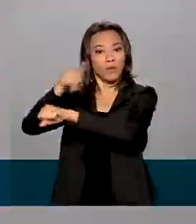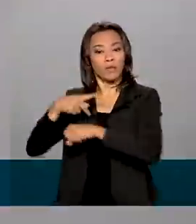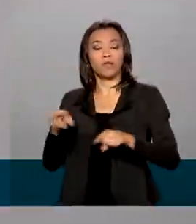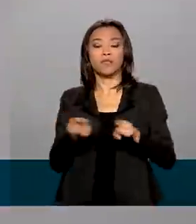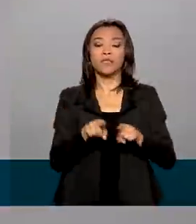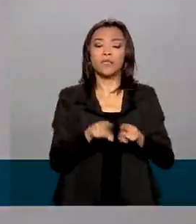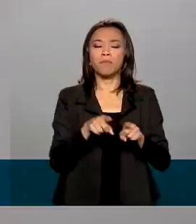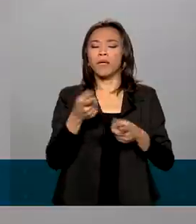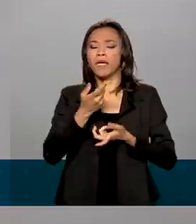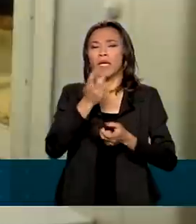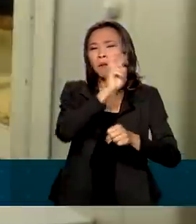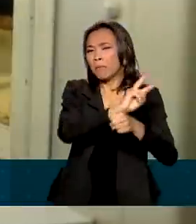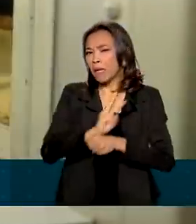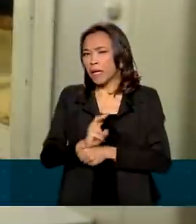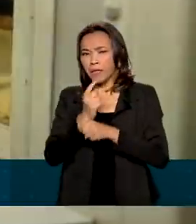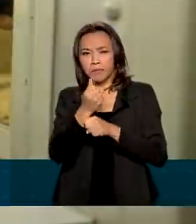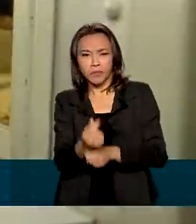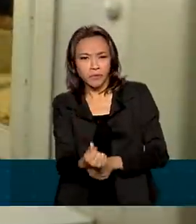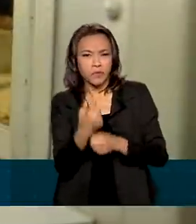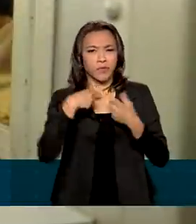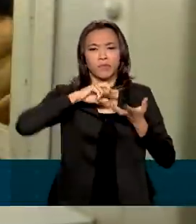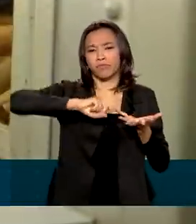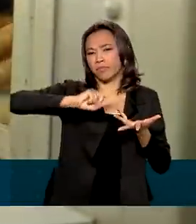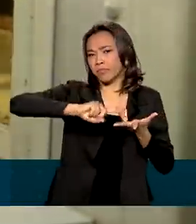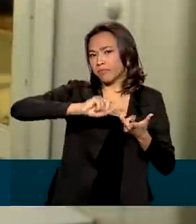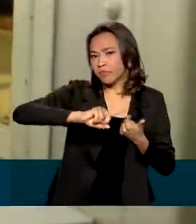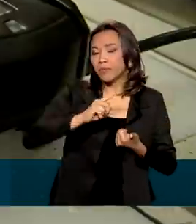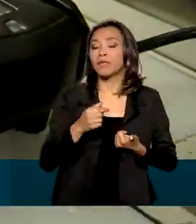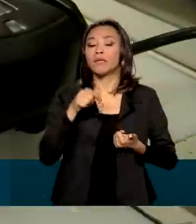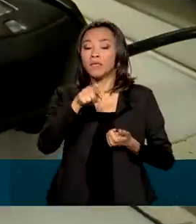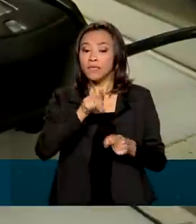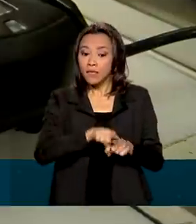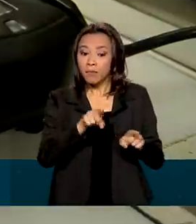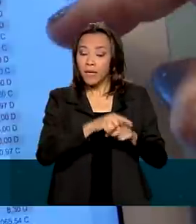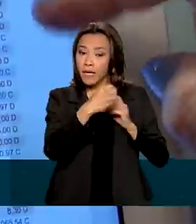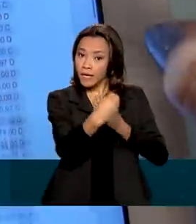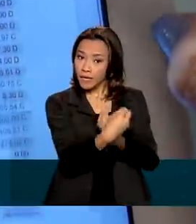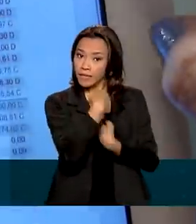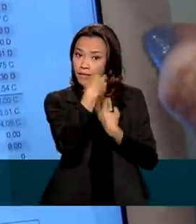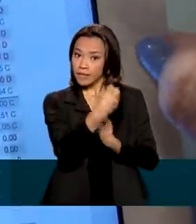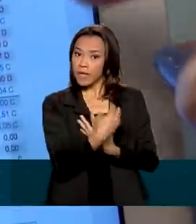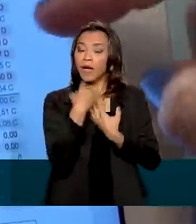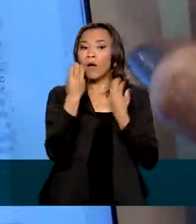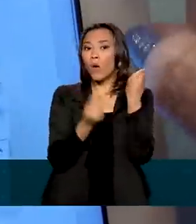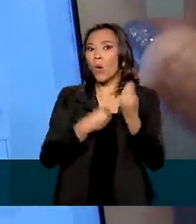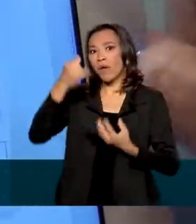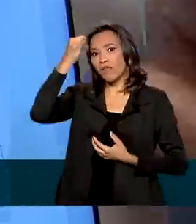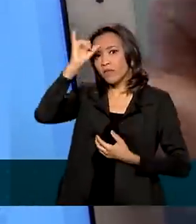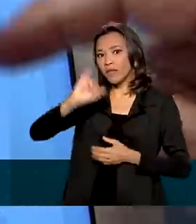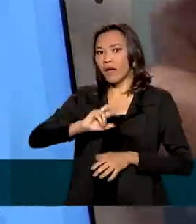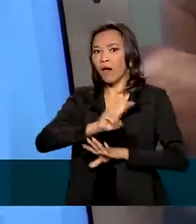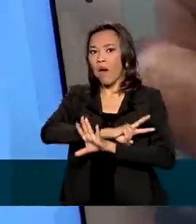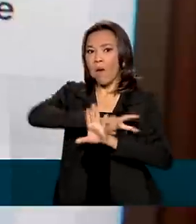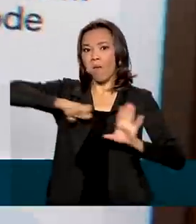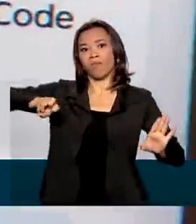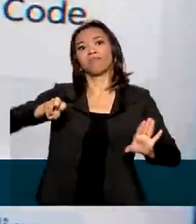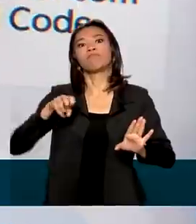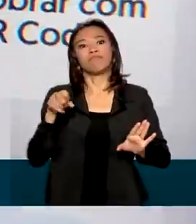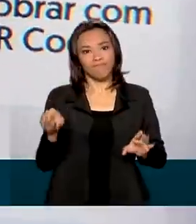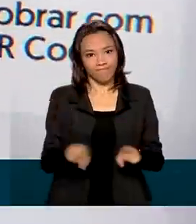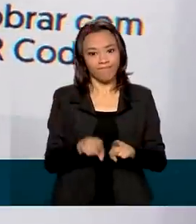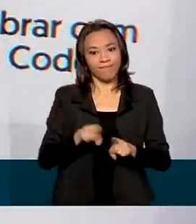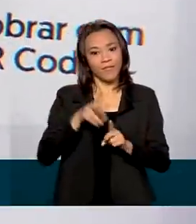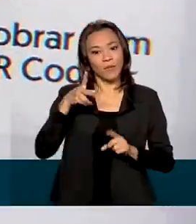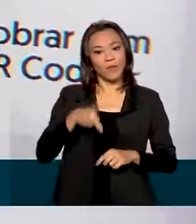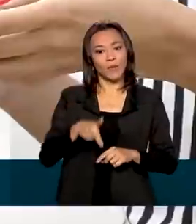de operações de crédito, além de alertar aos migrantes e refugiados como evitar golpes no sistema financeiro, no